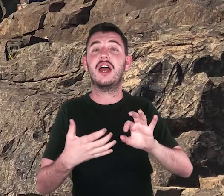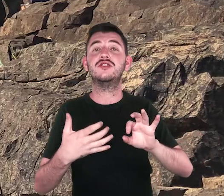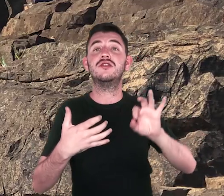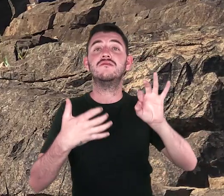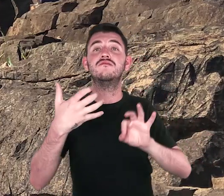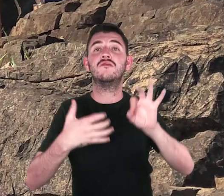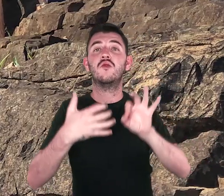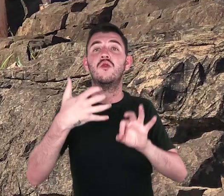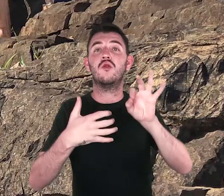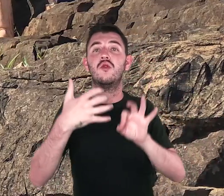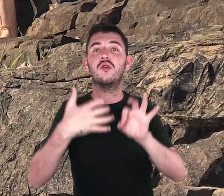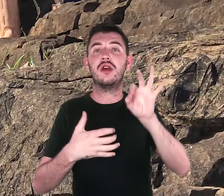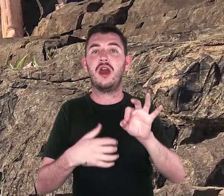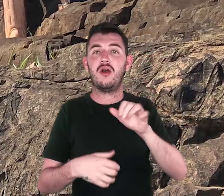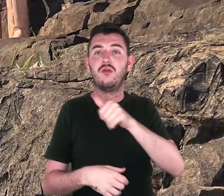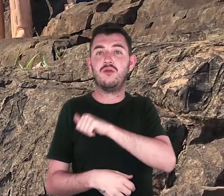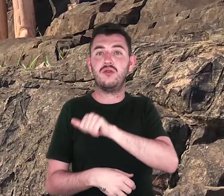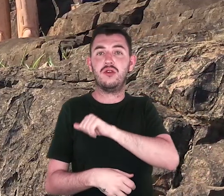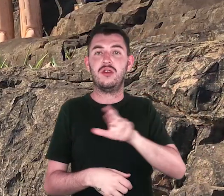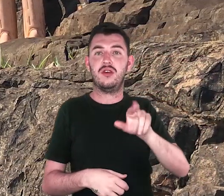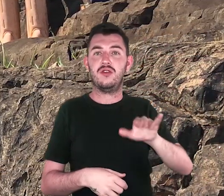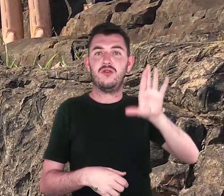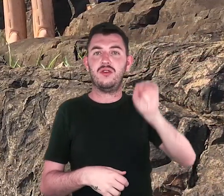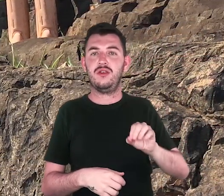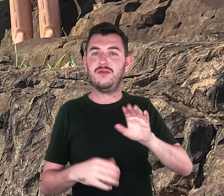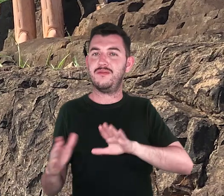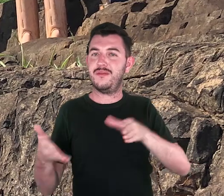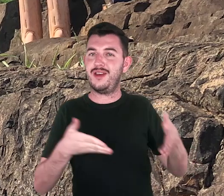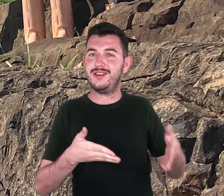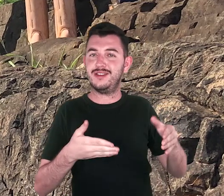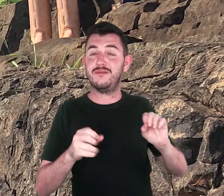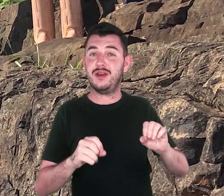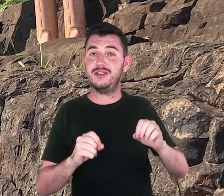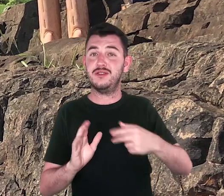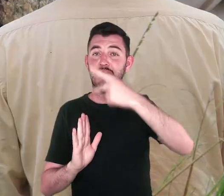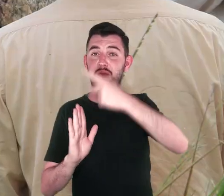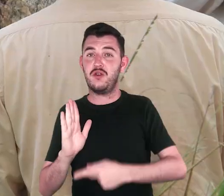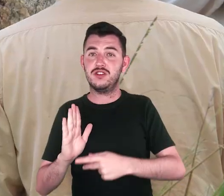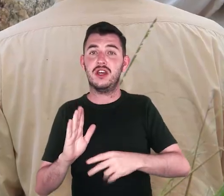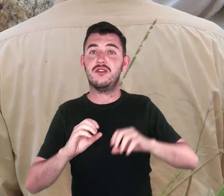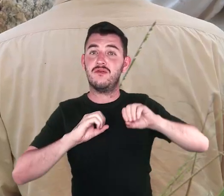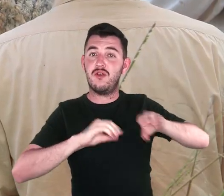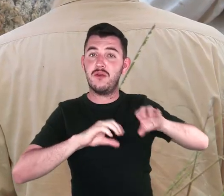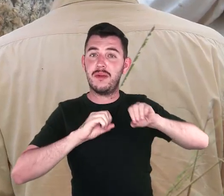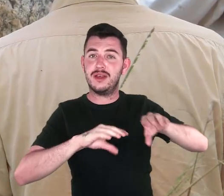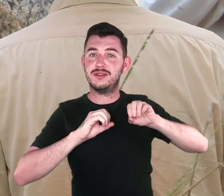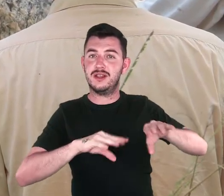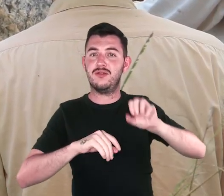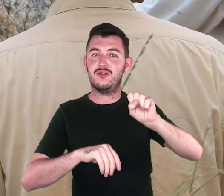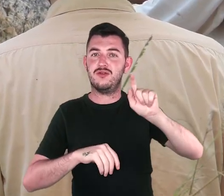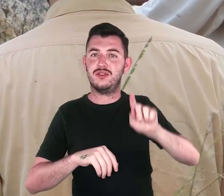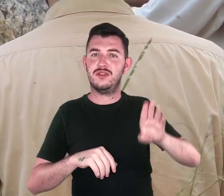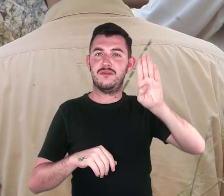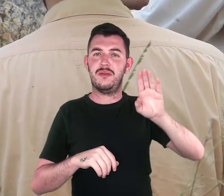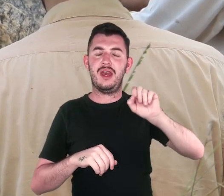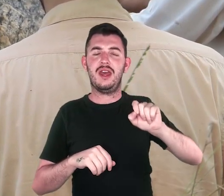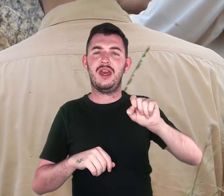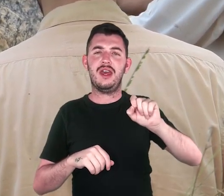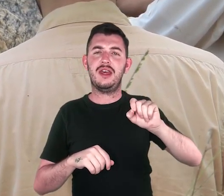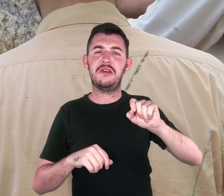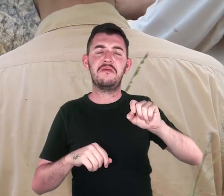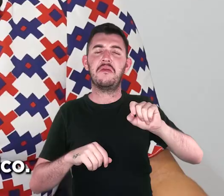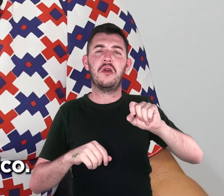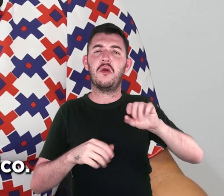E os participantes vão receber capacitações em projetos realizados pelo SGB em diferentes áreas e